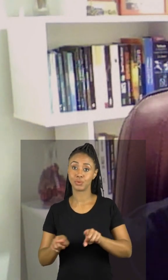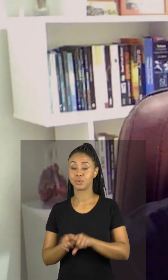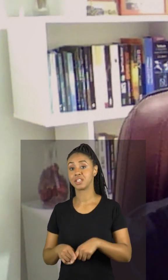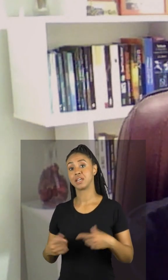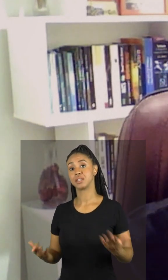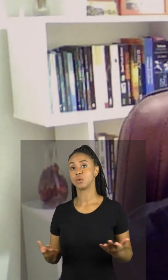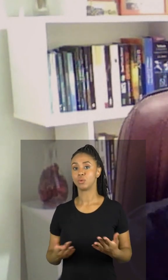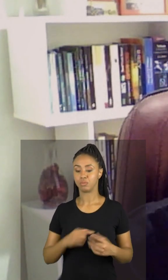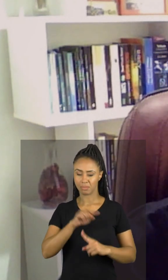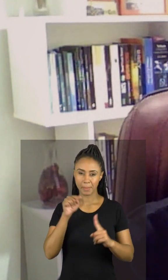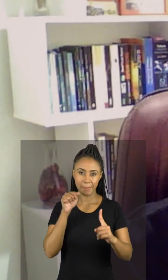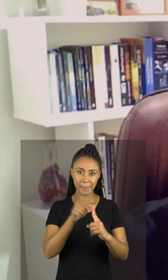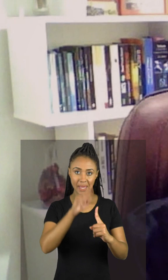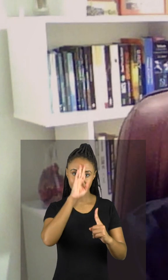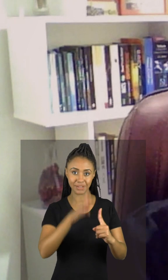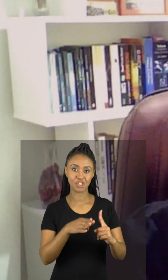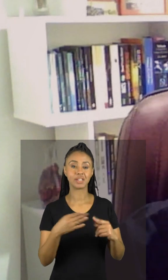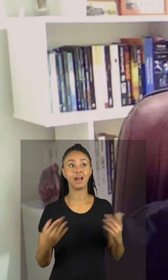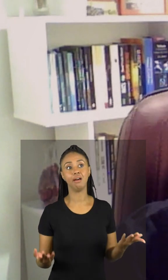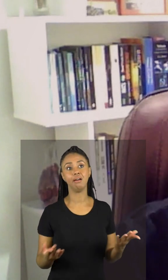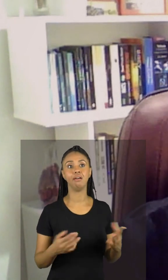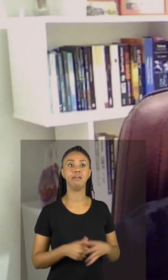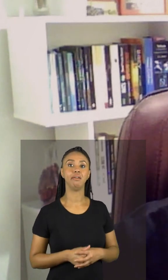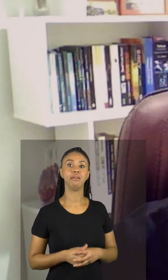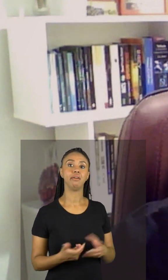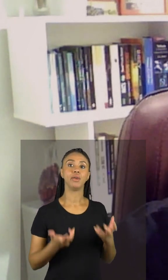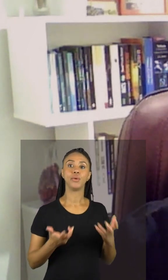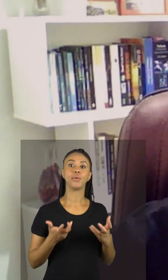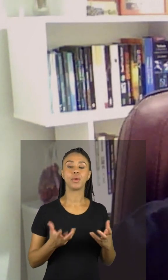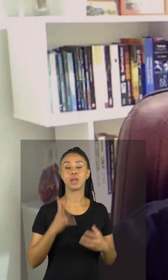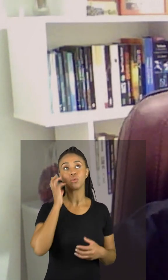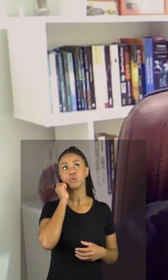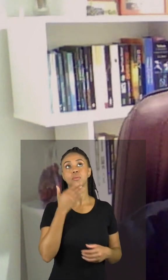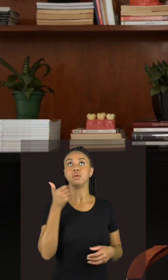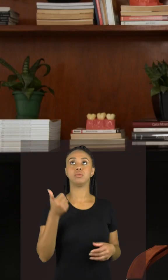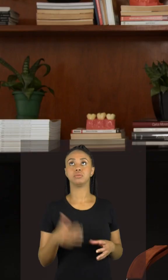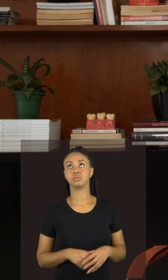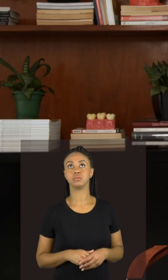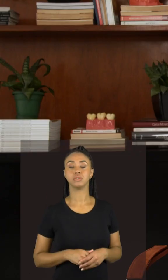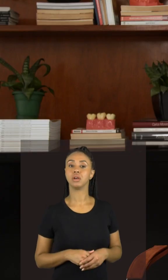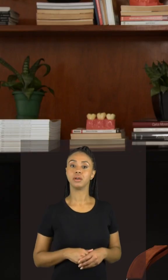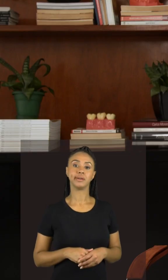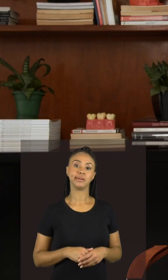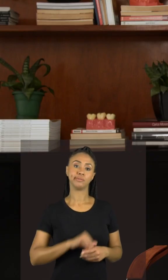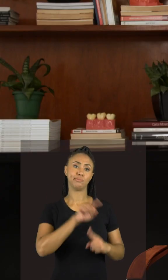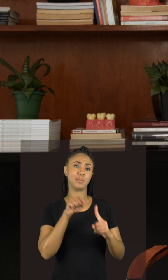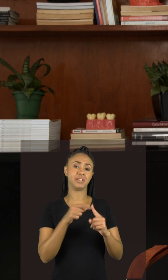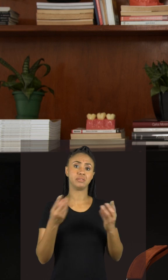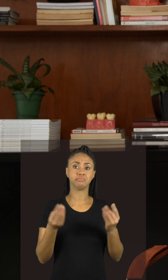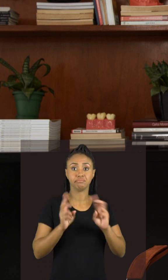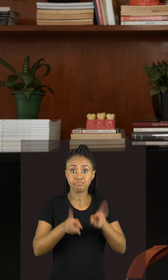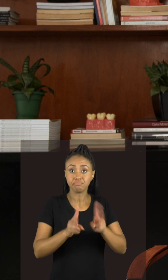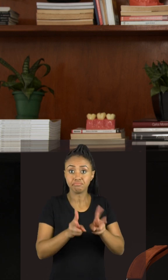Então, ao invés de colocar uma meta do tipo eu quero dormir melhor por exemplo uma meta meio que